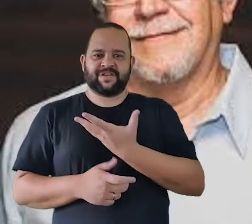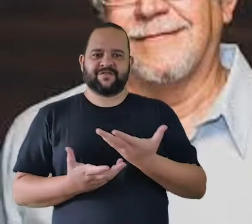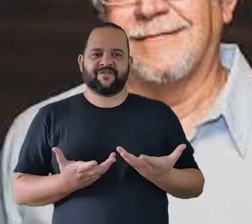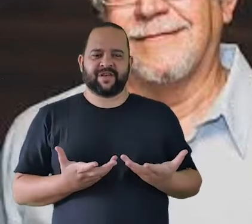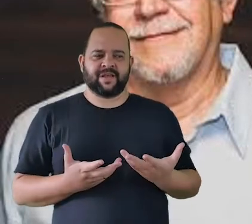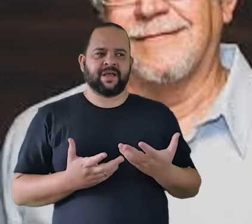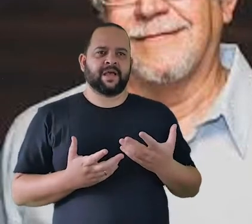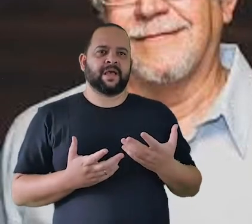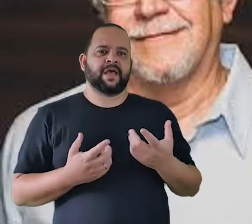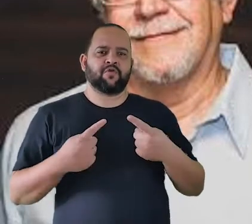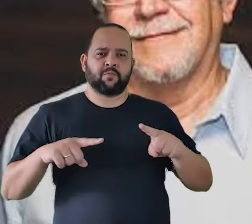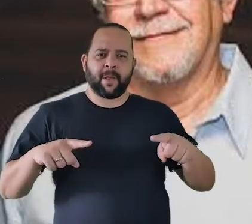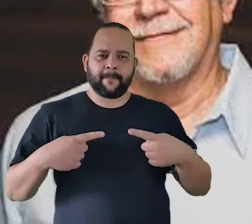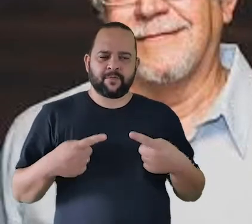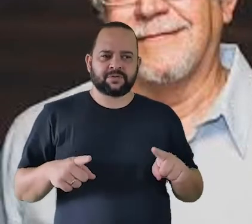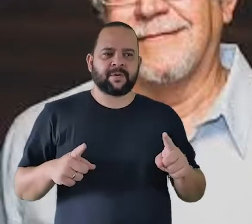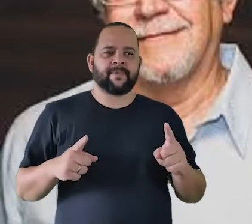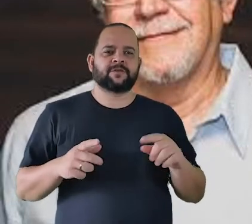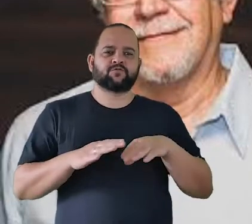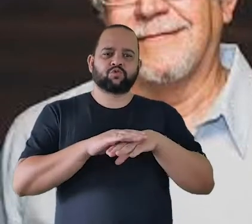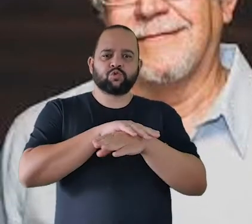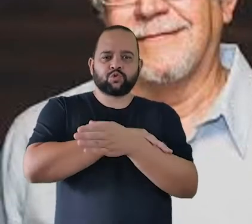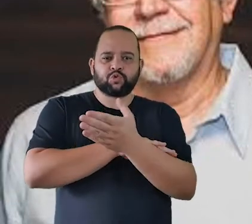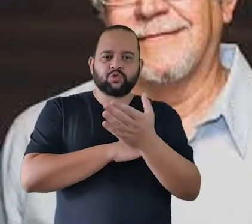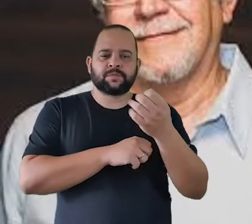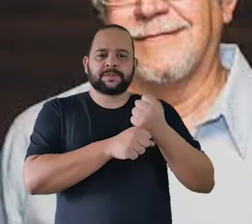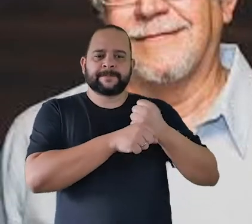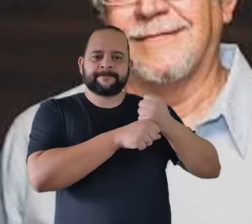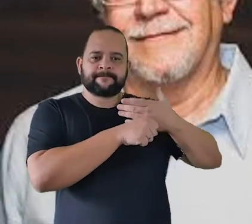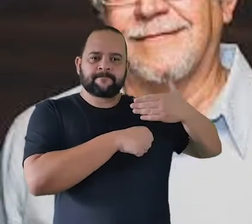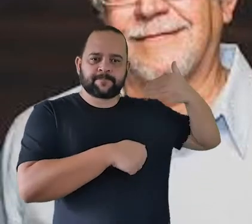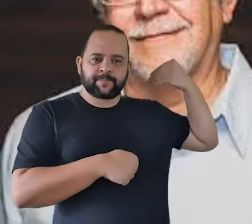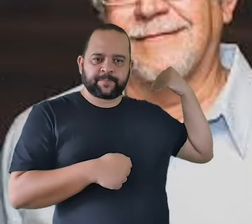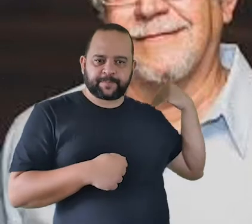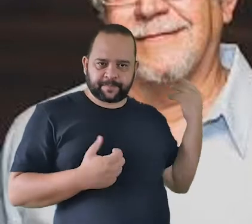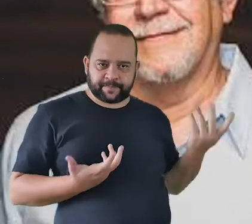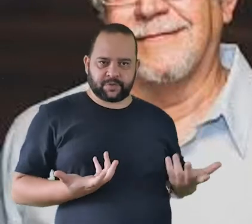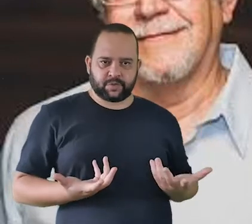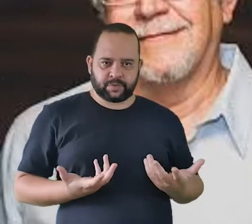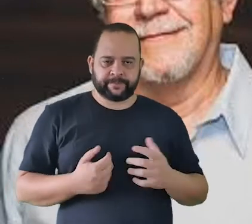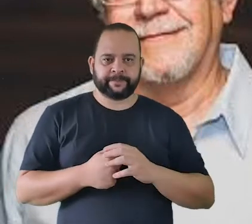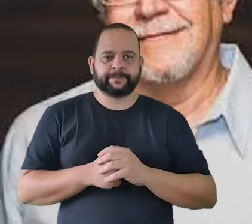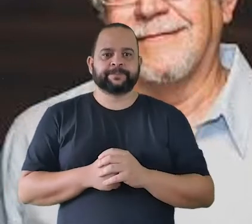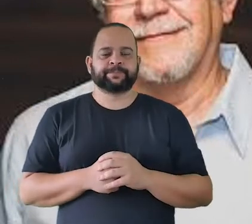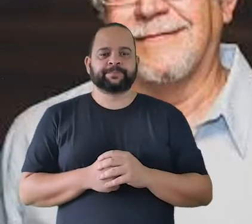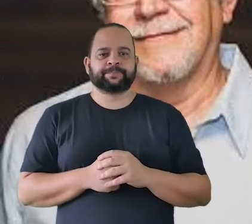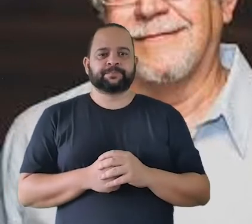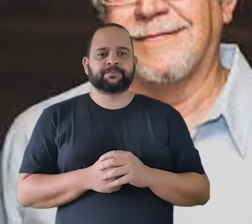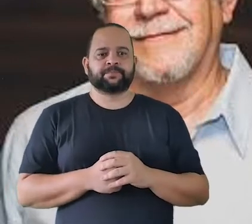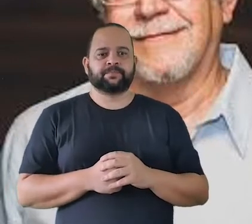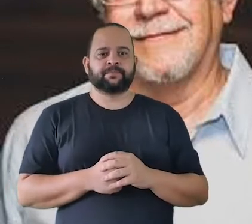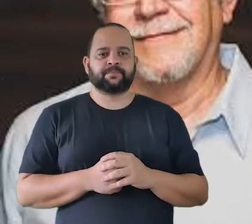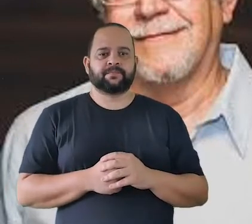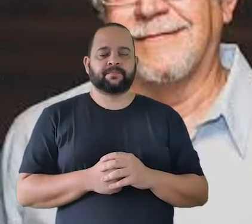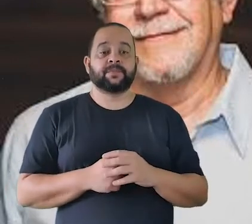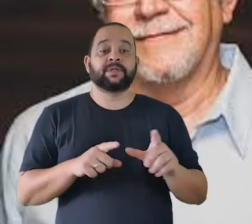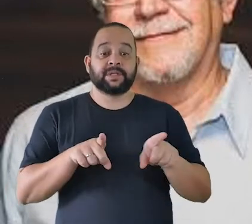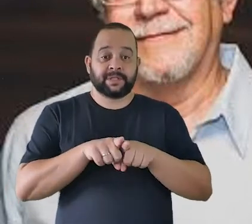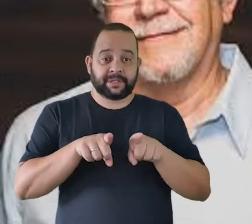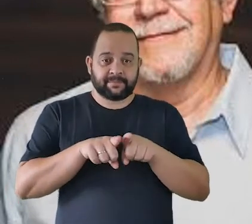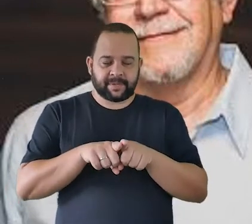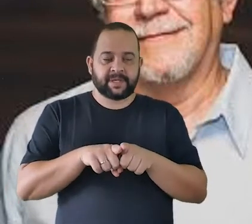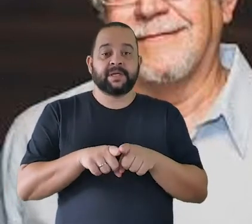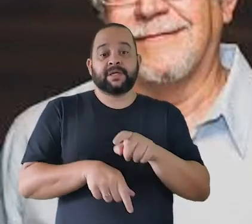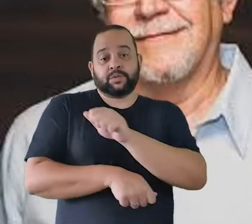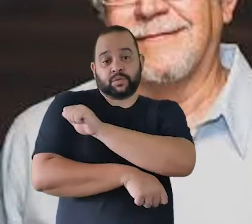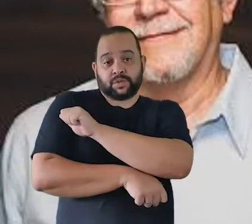conservadora, nacionalista, essa música que estava atrelada ao passado. e